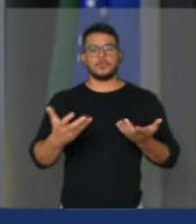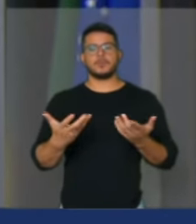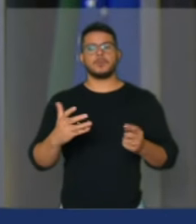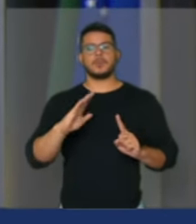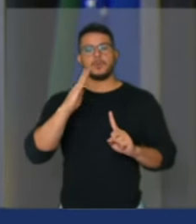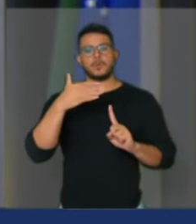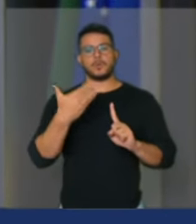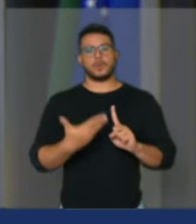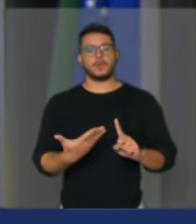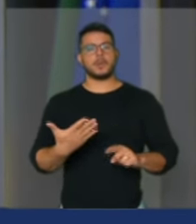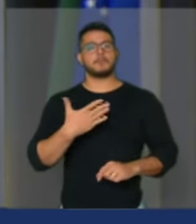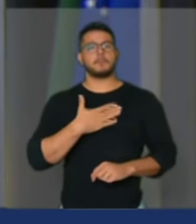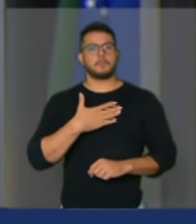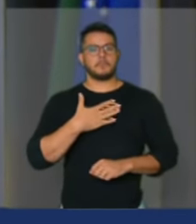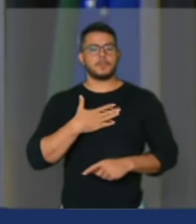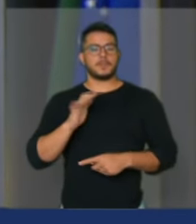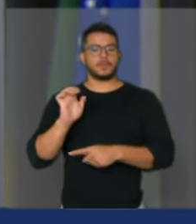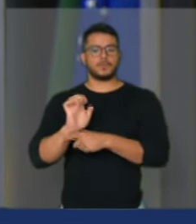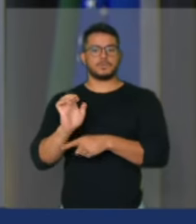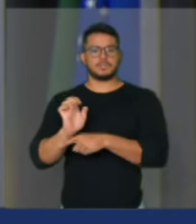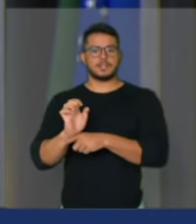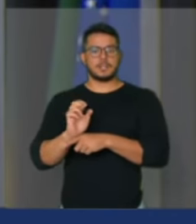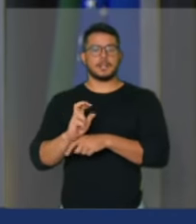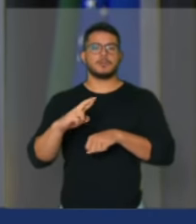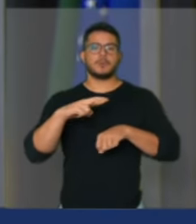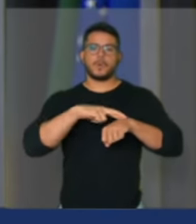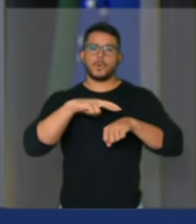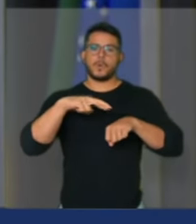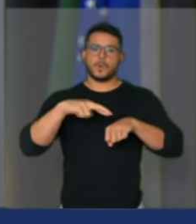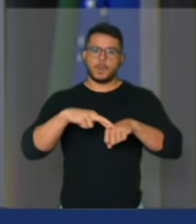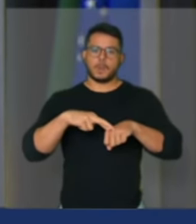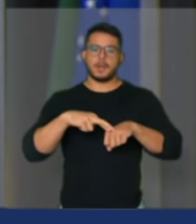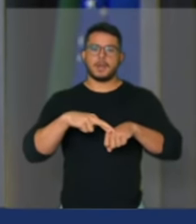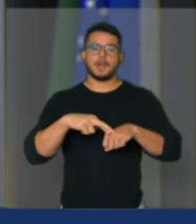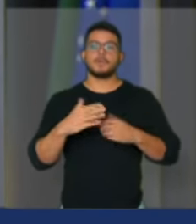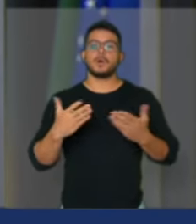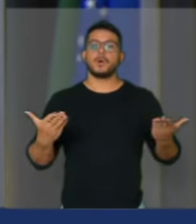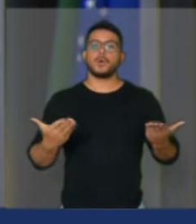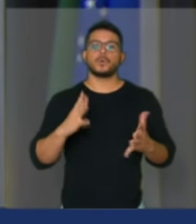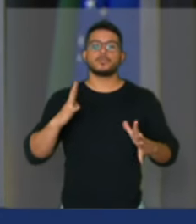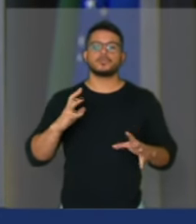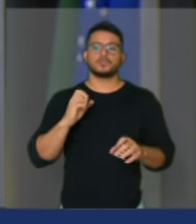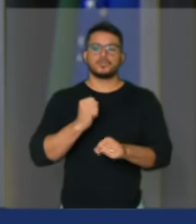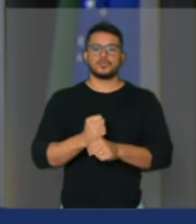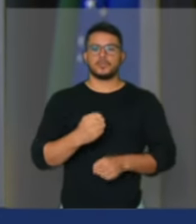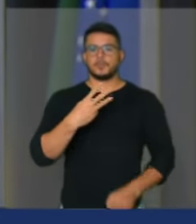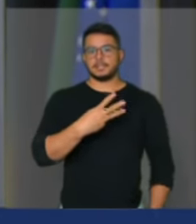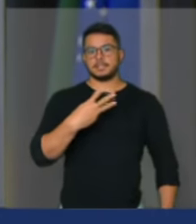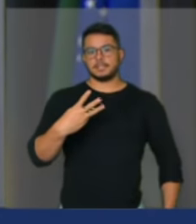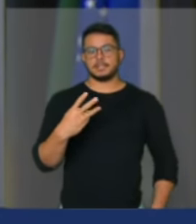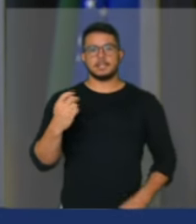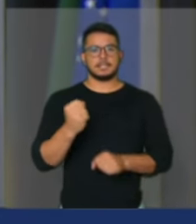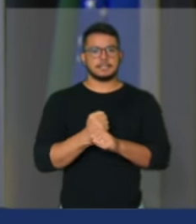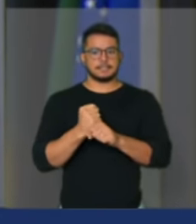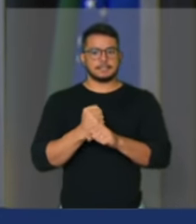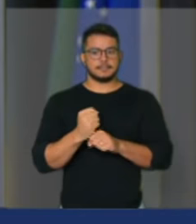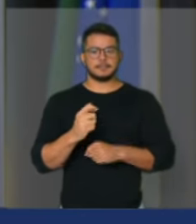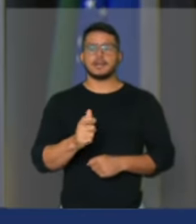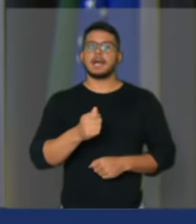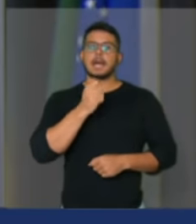querido estado de Roraima que hoje completa 33 anos ainda temos muitos obstáculos a serem